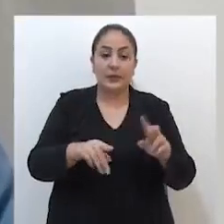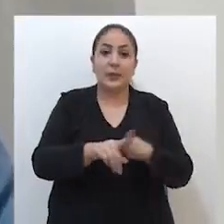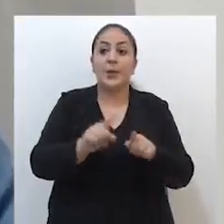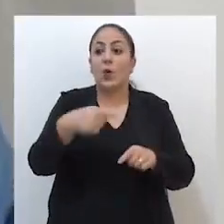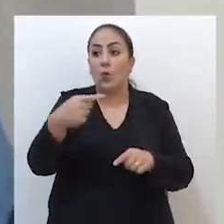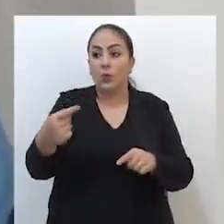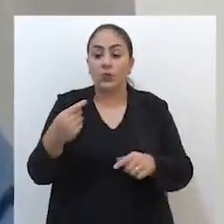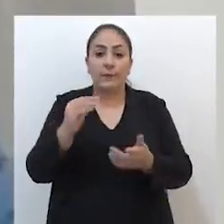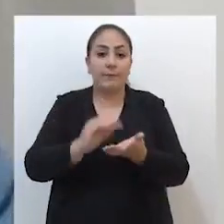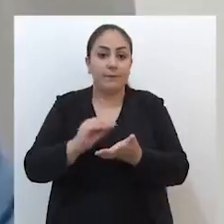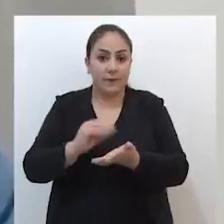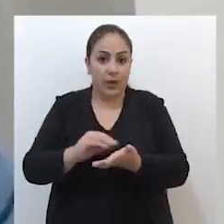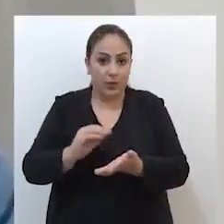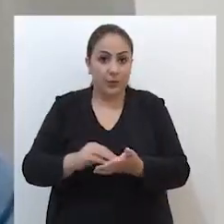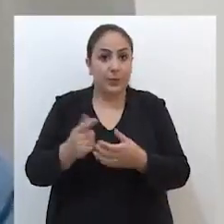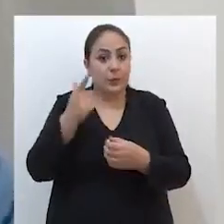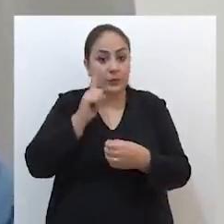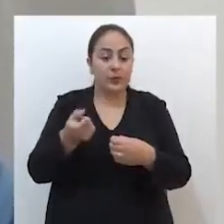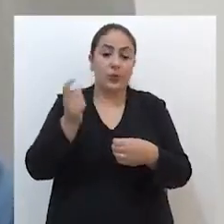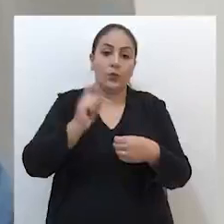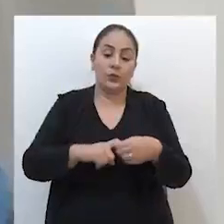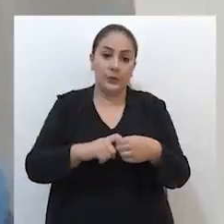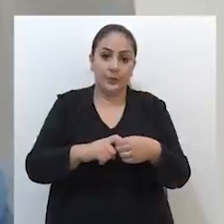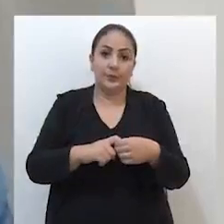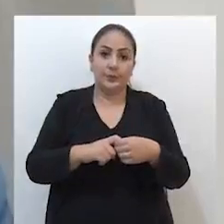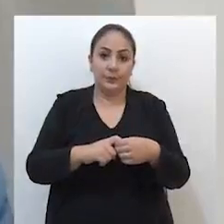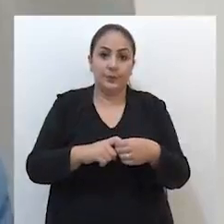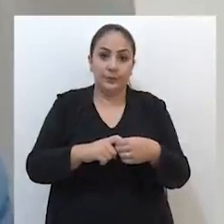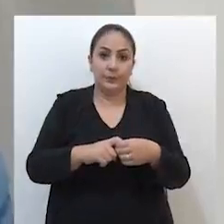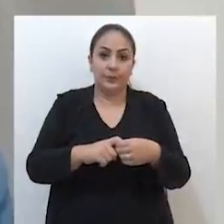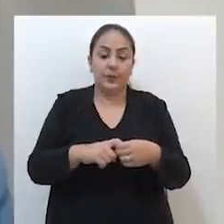segmento e tantos outros que ainda faltam para voltar,